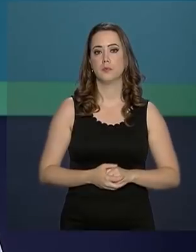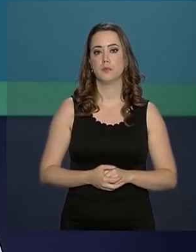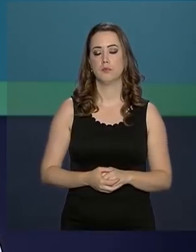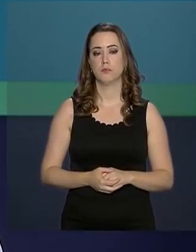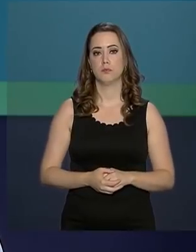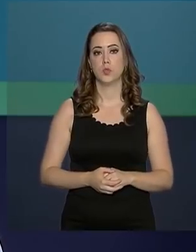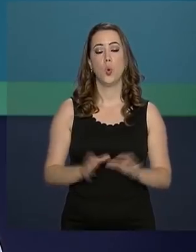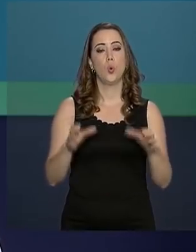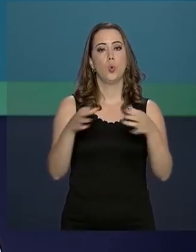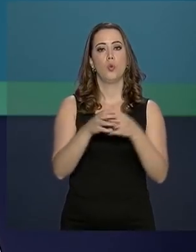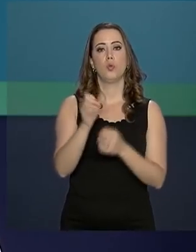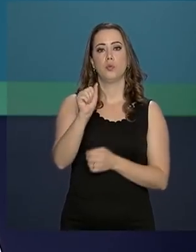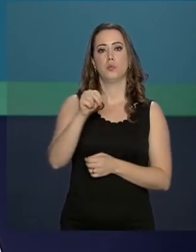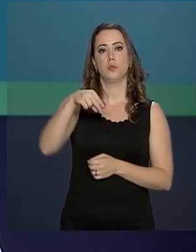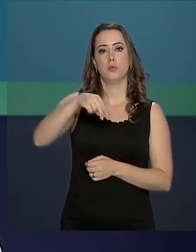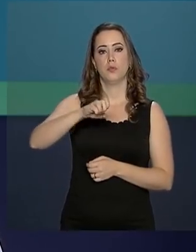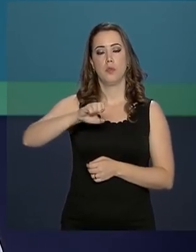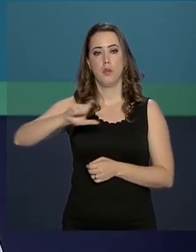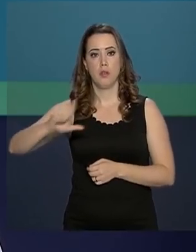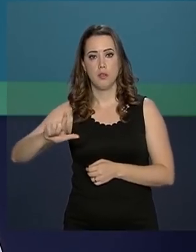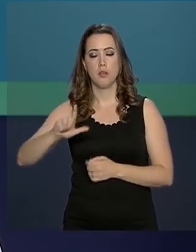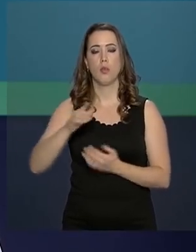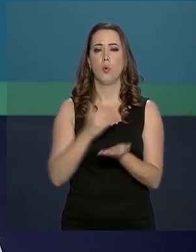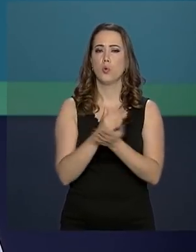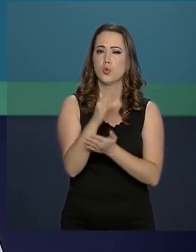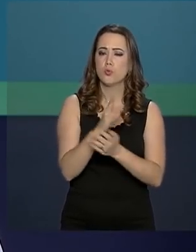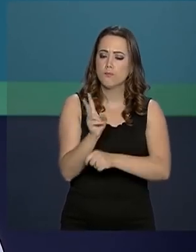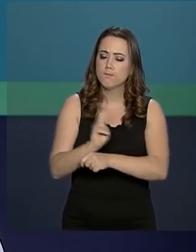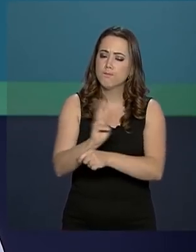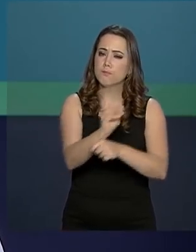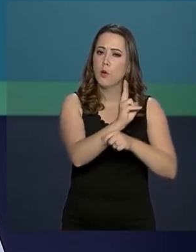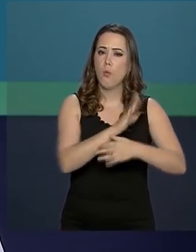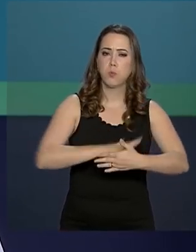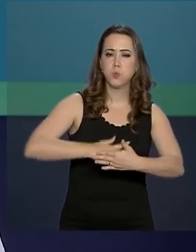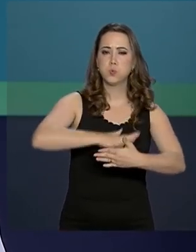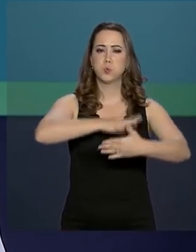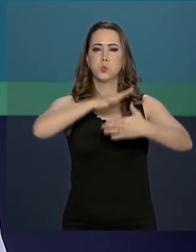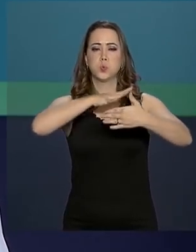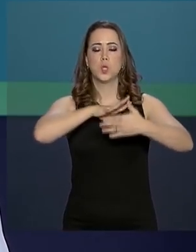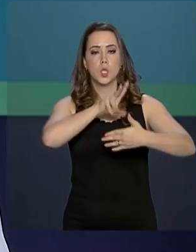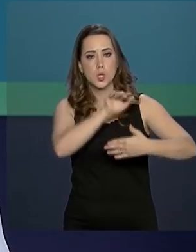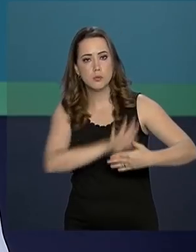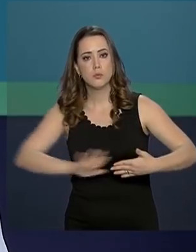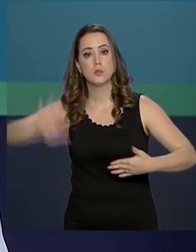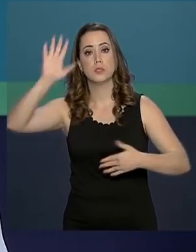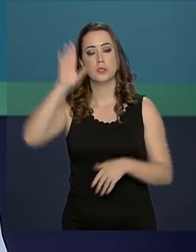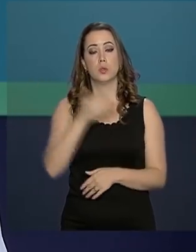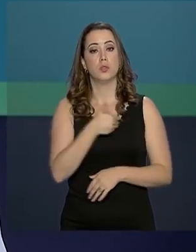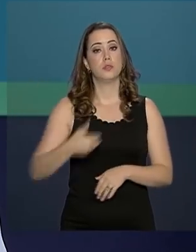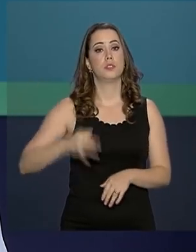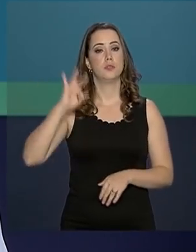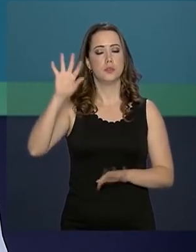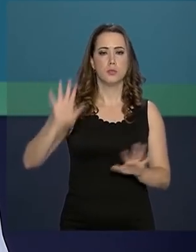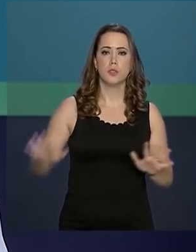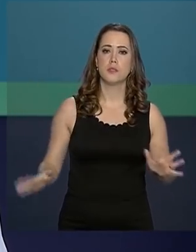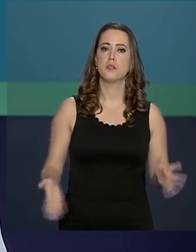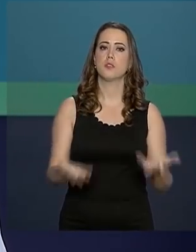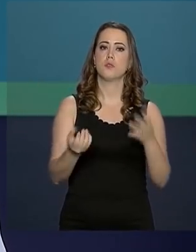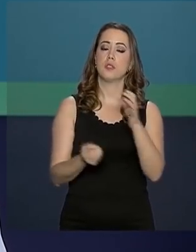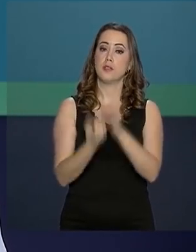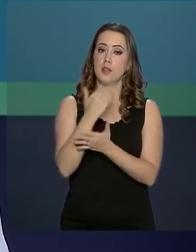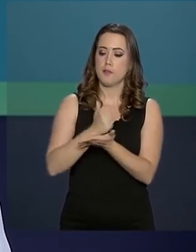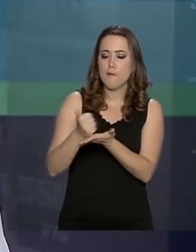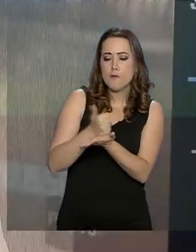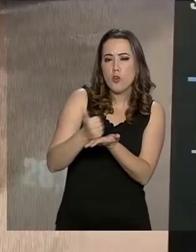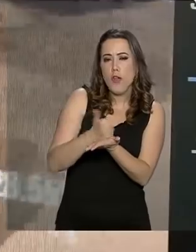A Agência Nacional de Energia Elétrica continua o processo de vistoria de barragens em todo o país. E o governo federal quer incentivar a criação de